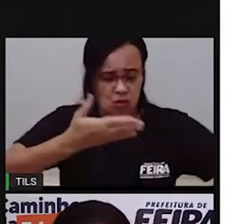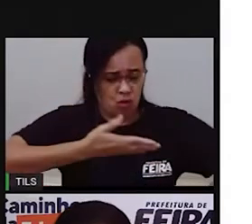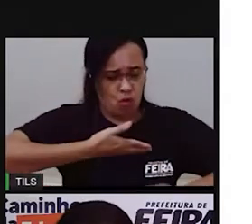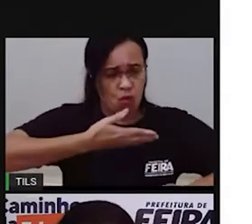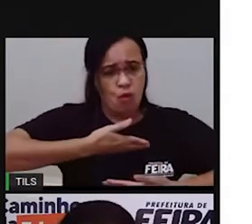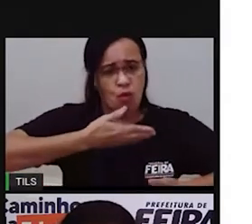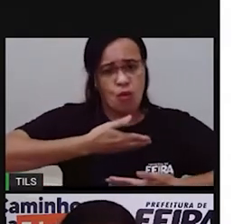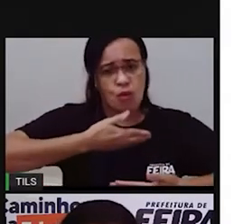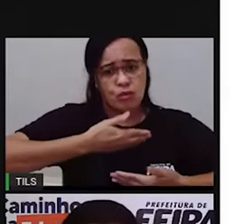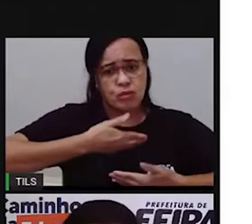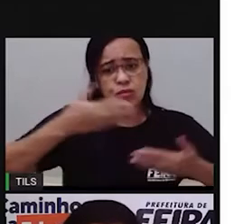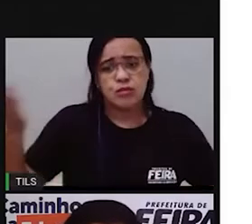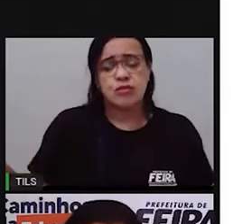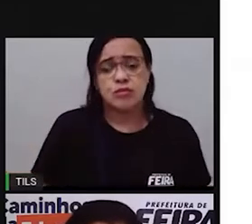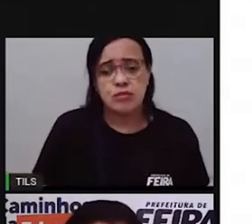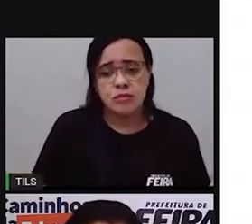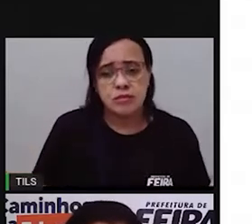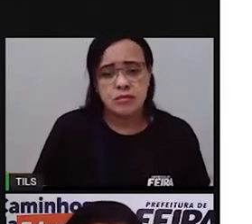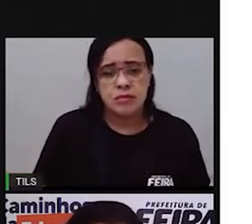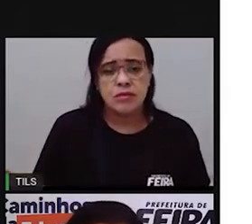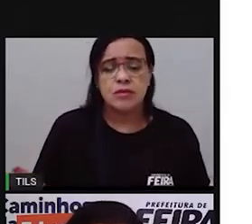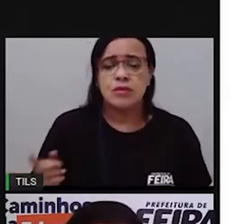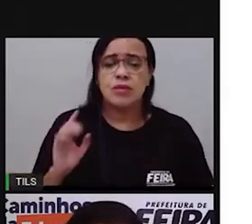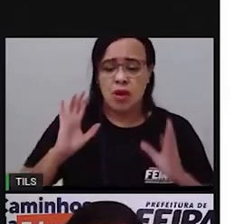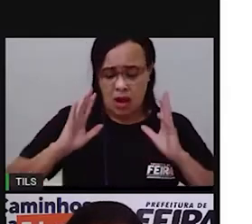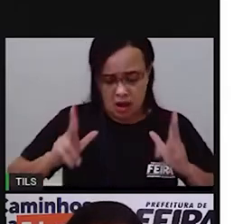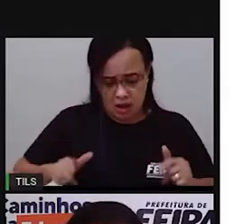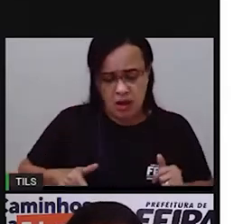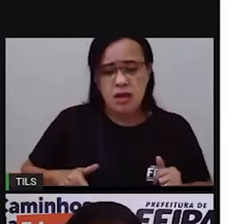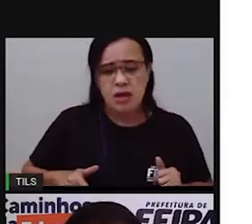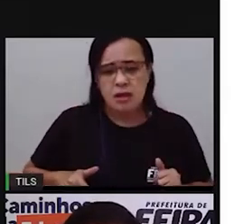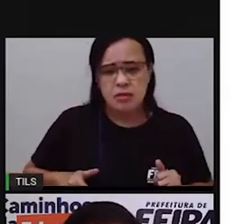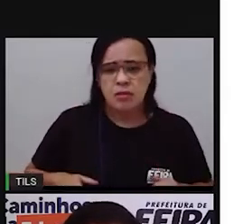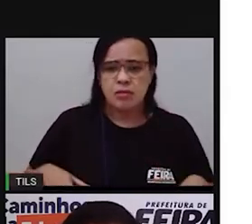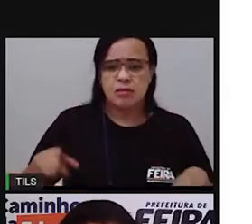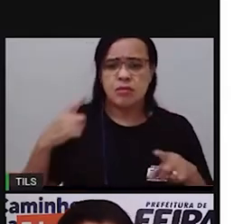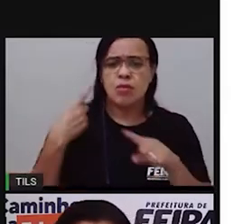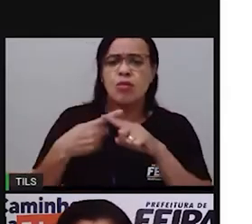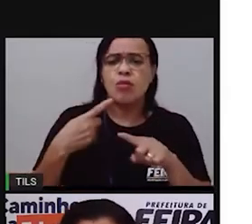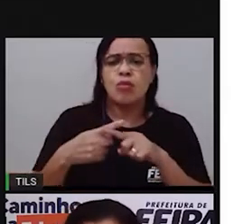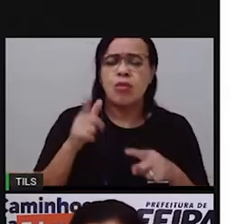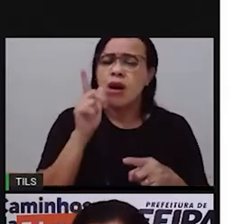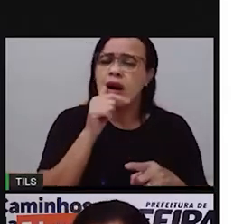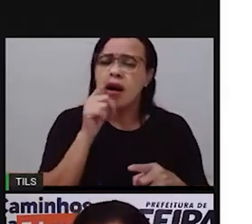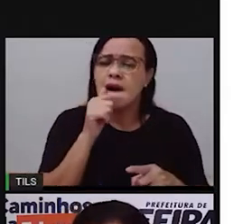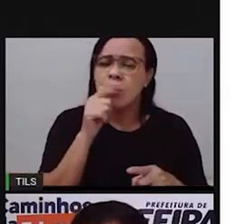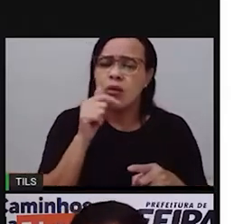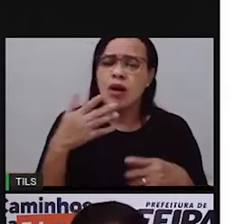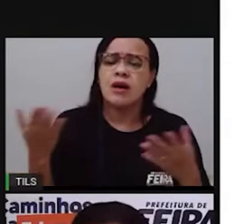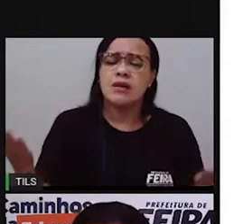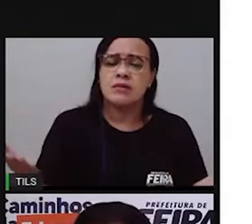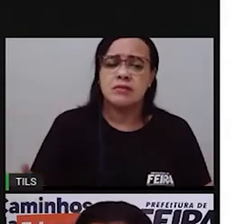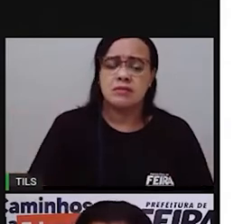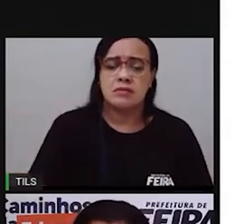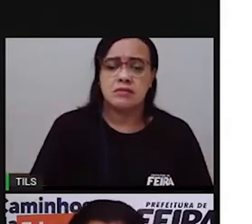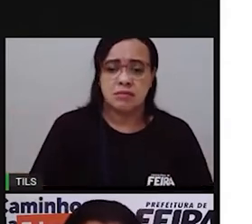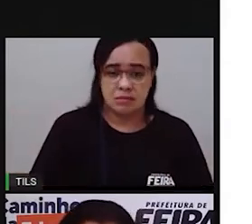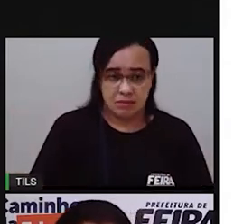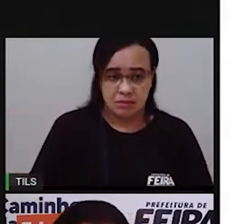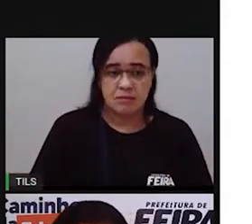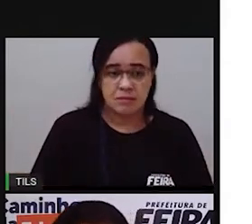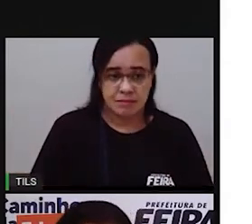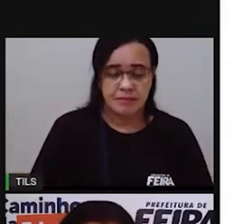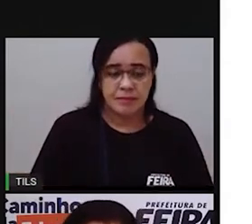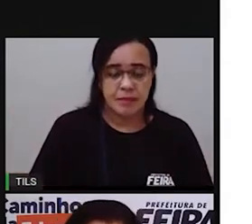a higiene para fazer alguma coisa? O que é que a gente utiliza? Como eu já disse que antes a gente